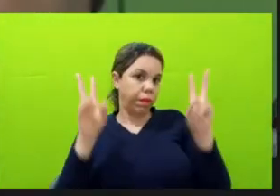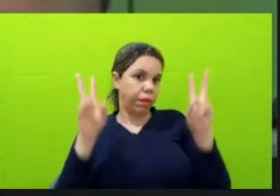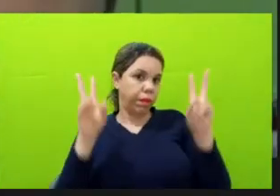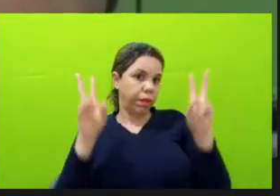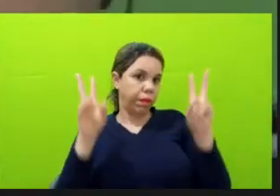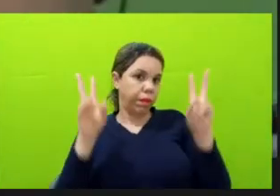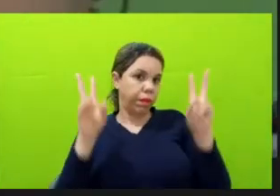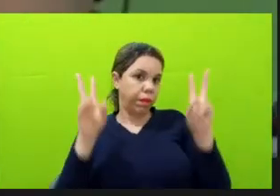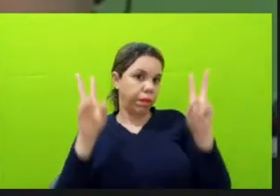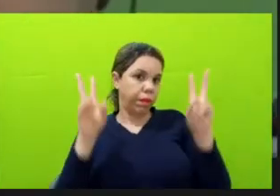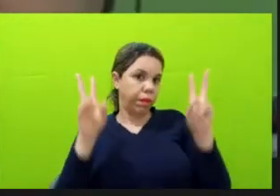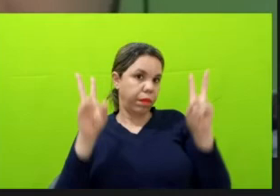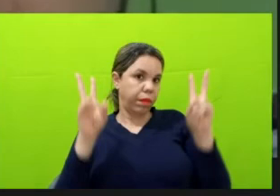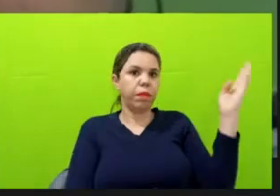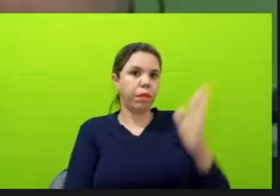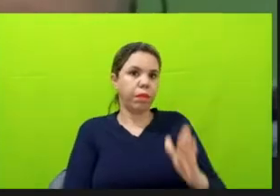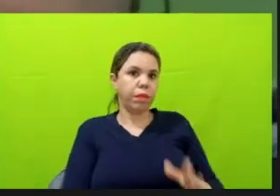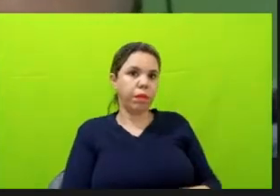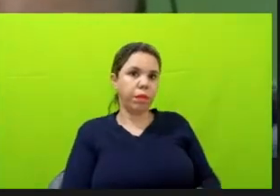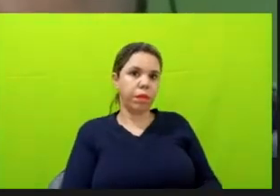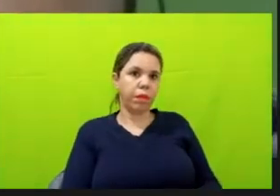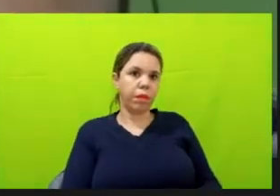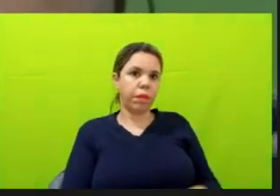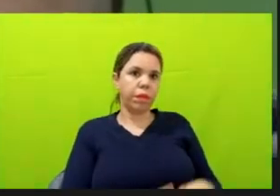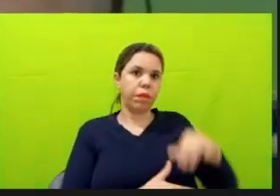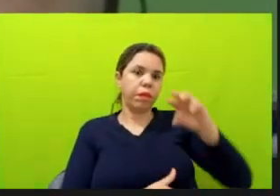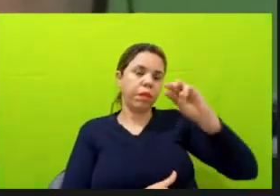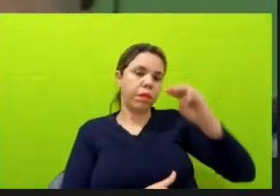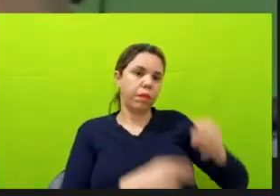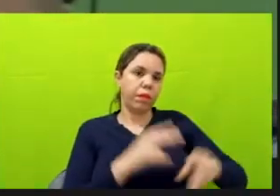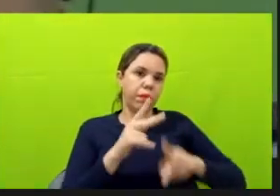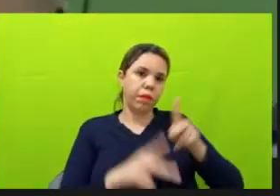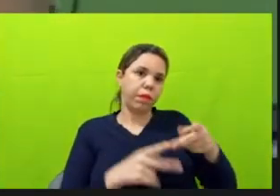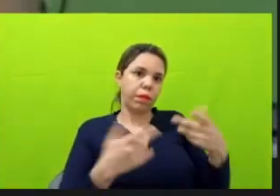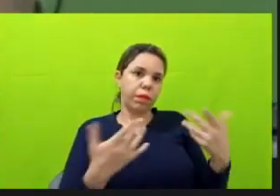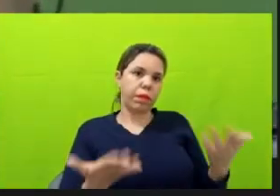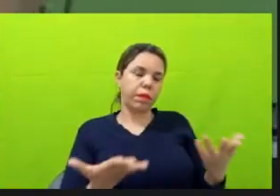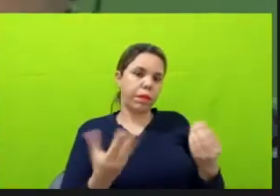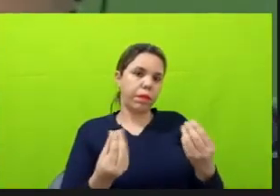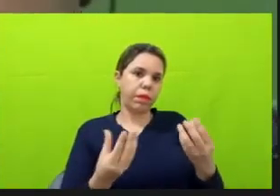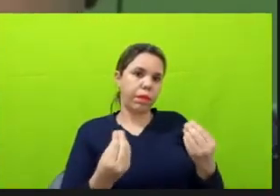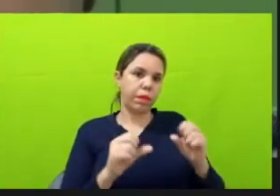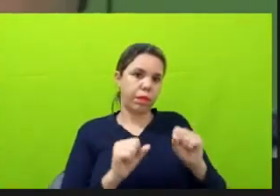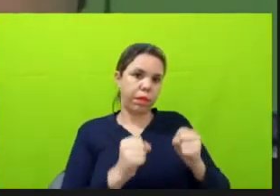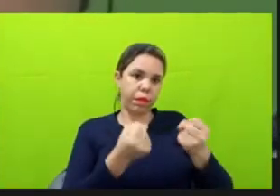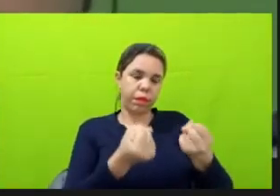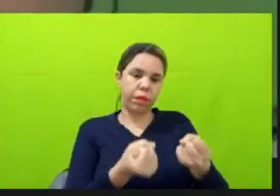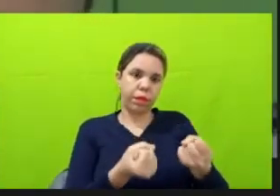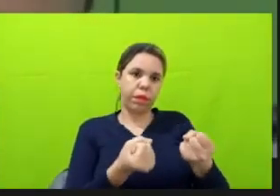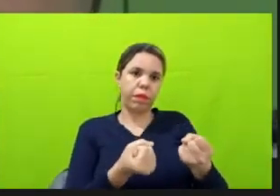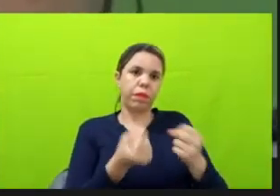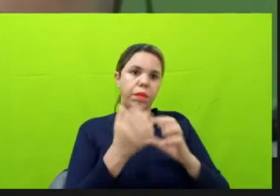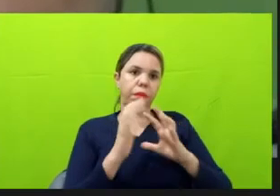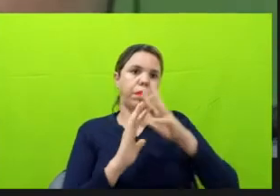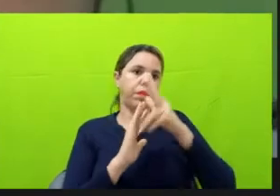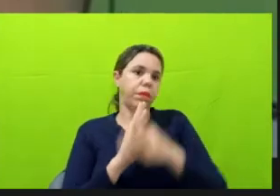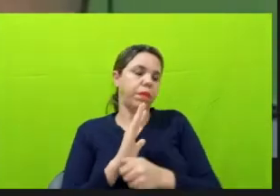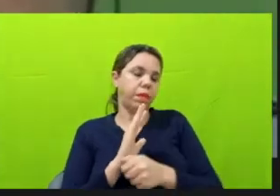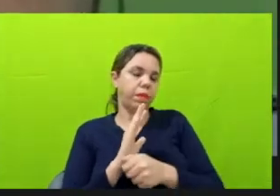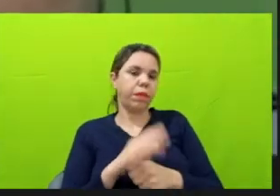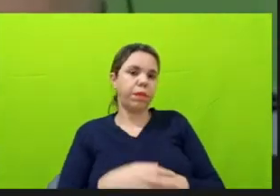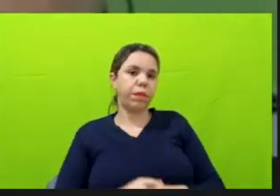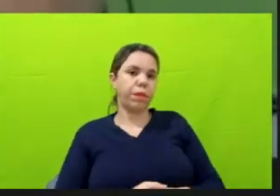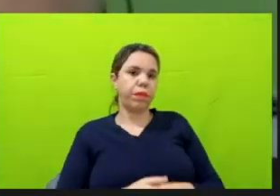existem mais de 30 milhões de pessoas, muitos defensores da Amazônia. Então, fazer esse análise investigativo numa